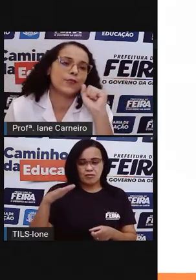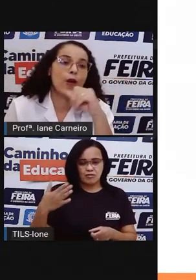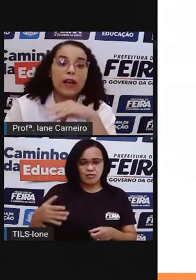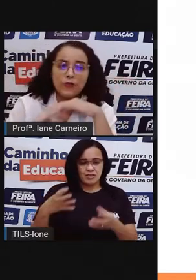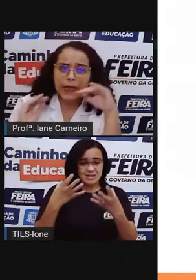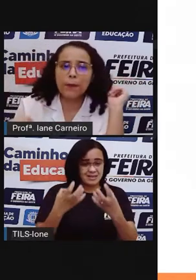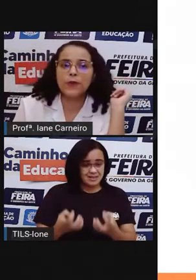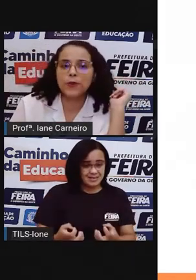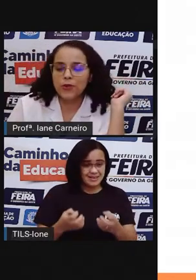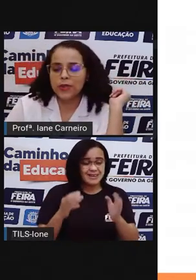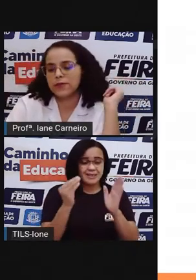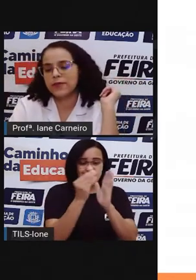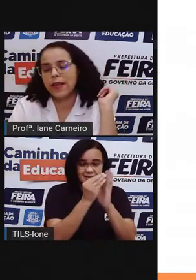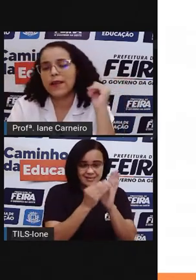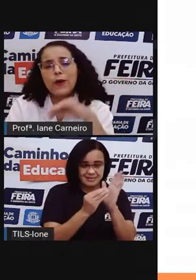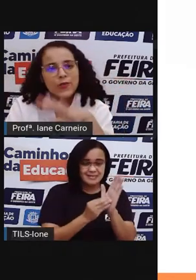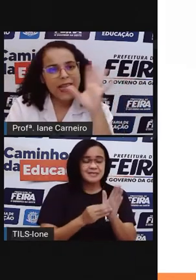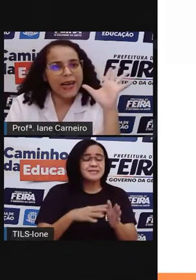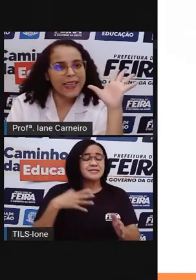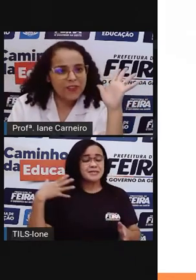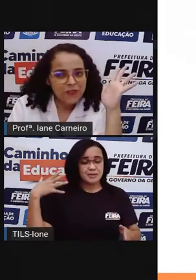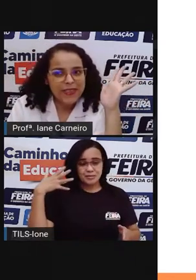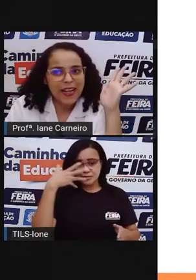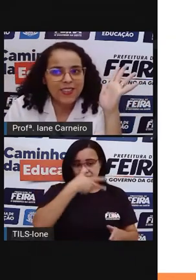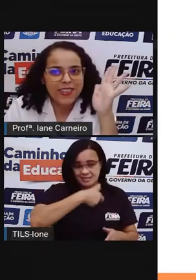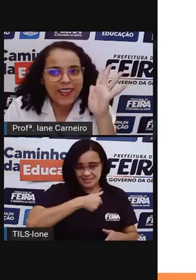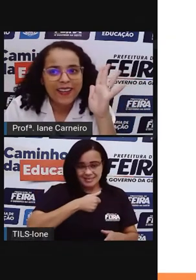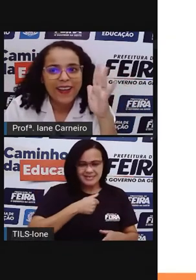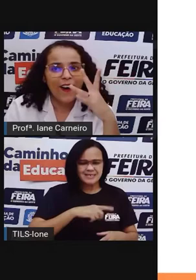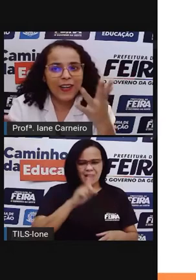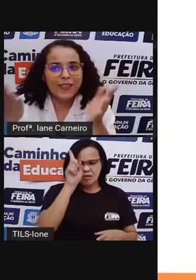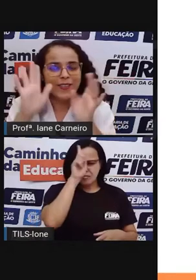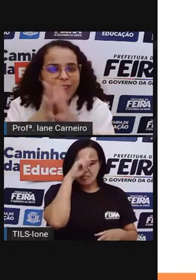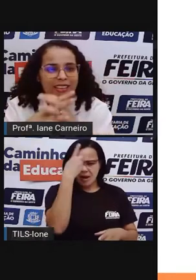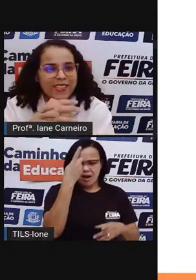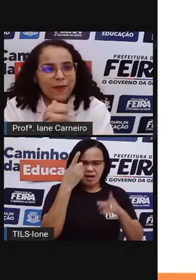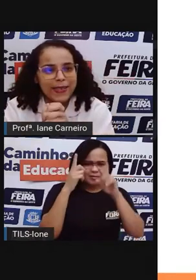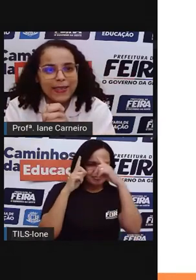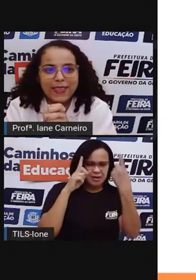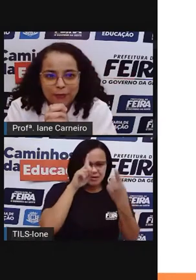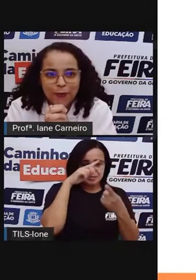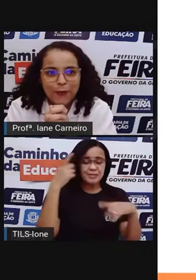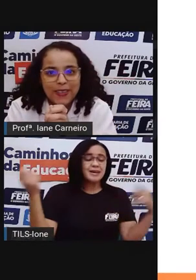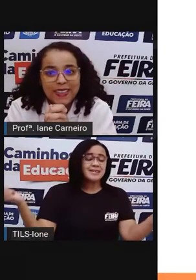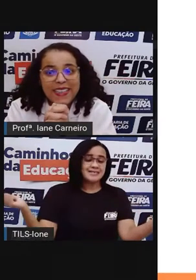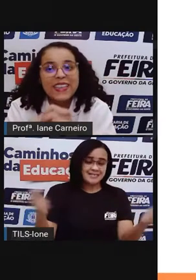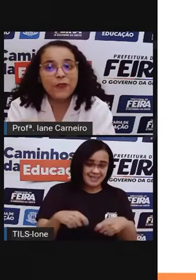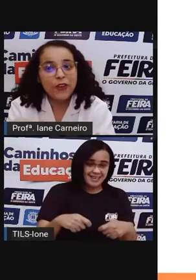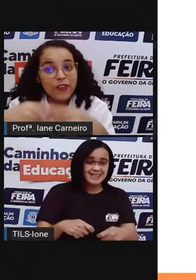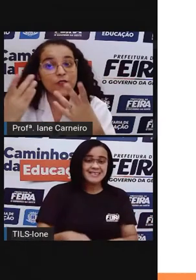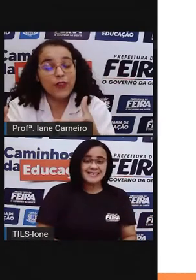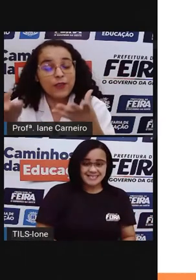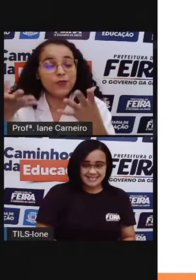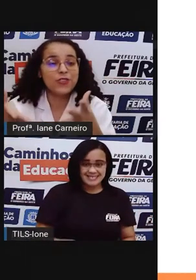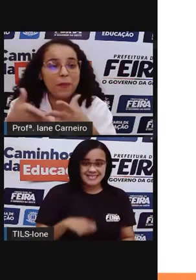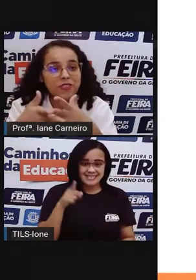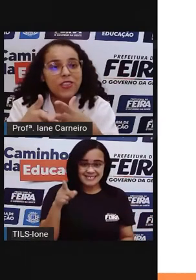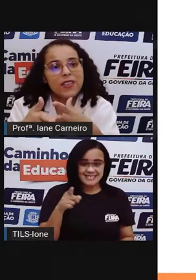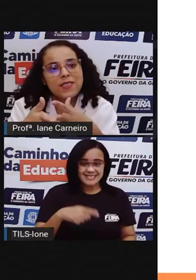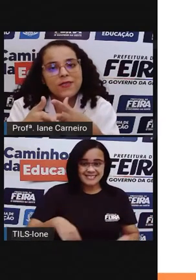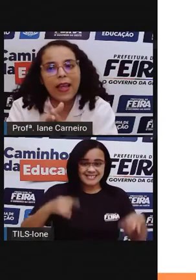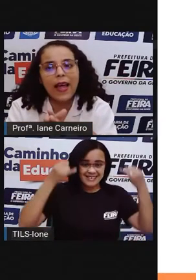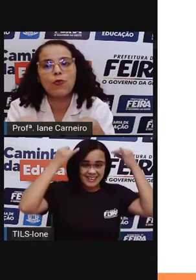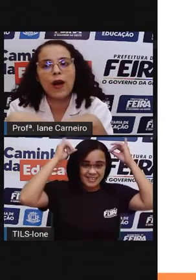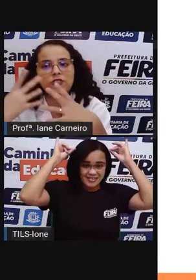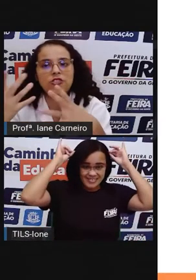na sua arte. Fica muito bonito, né? Usar a criatividade, né? Olha só essa vaquinha aqui, fofa, que foi feita justamente